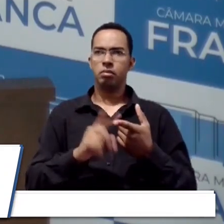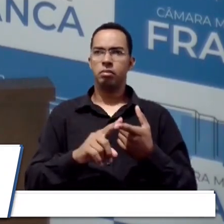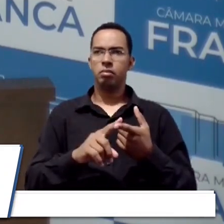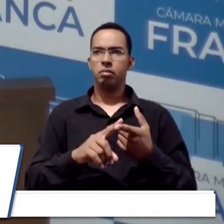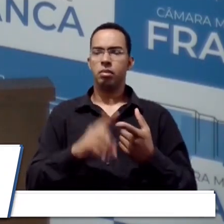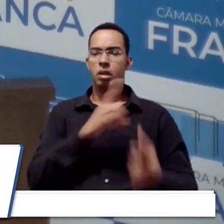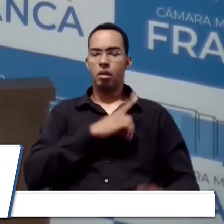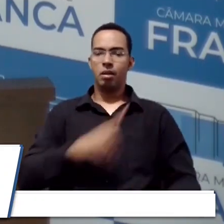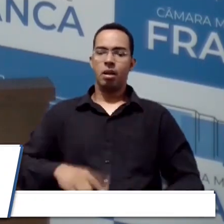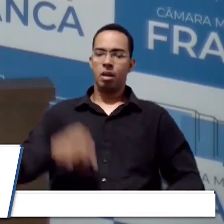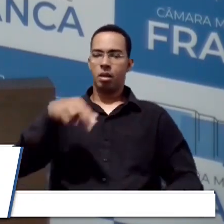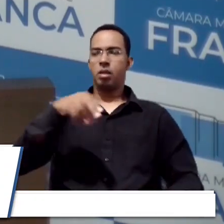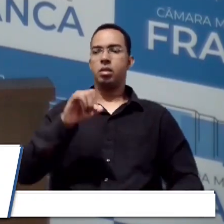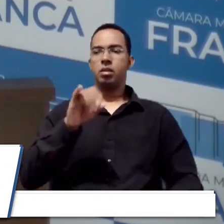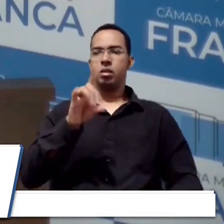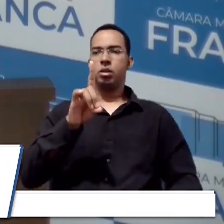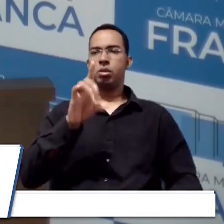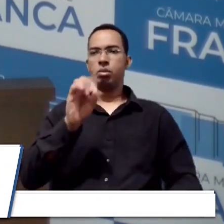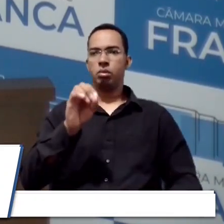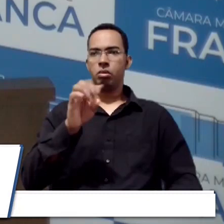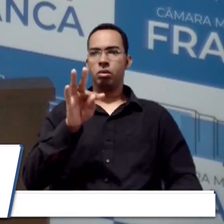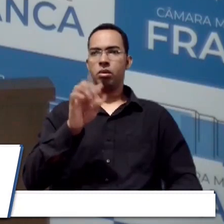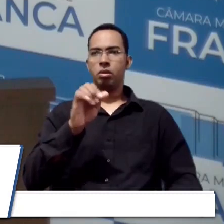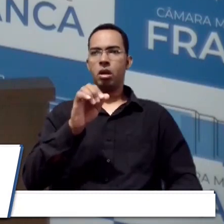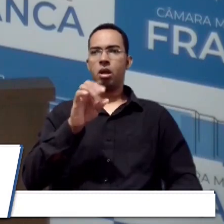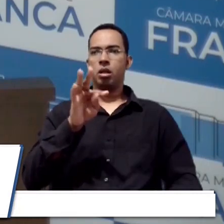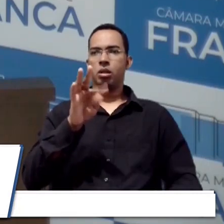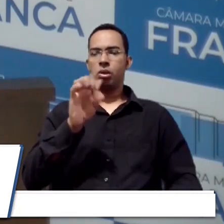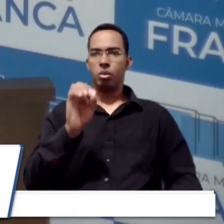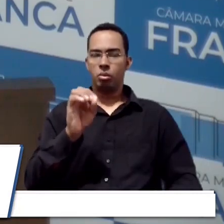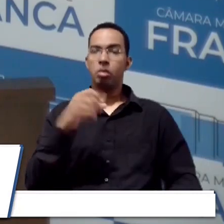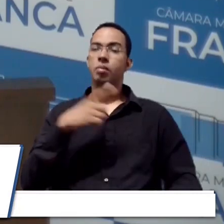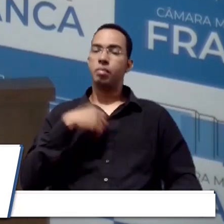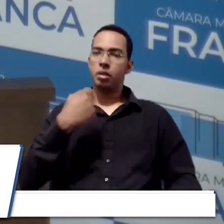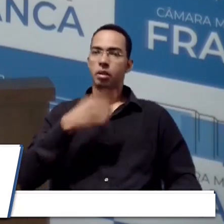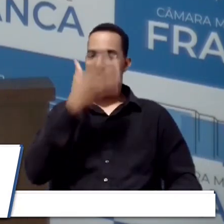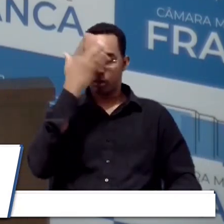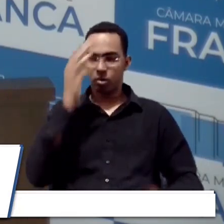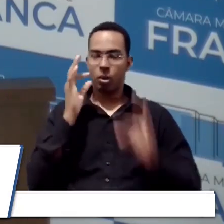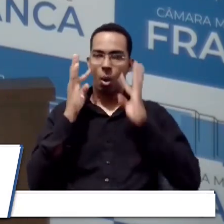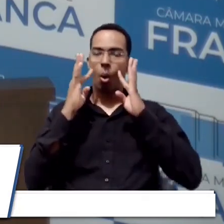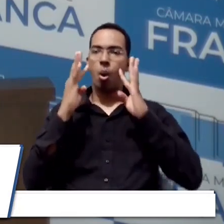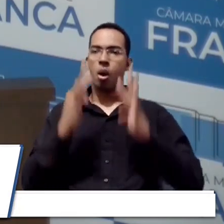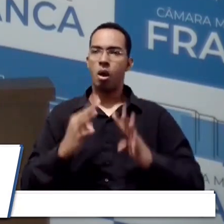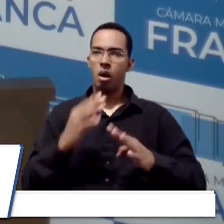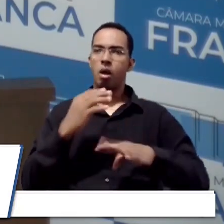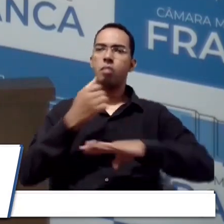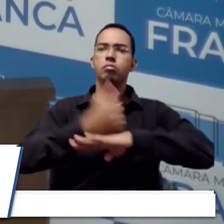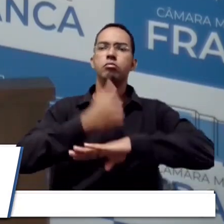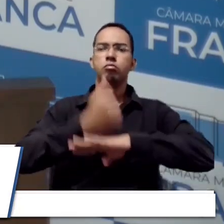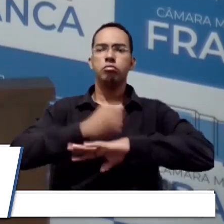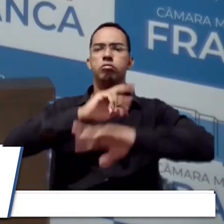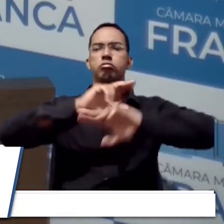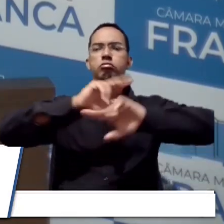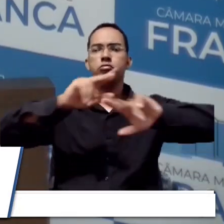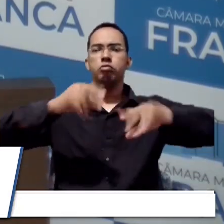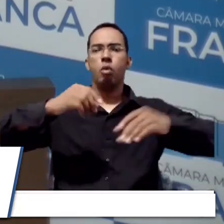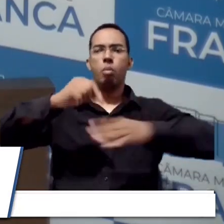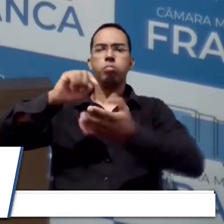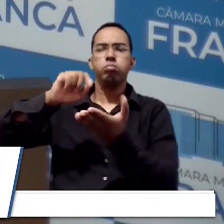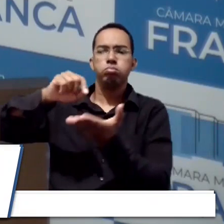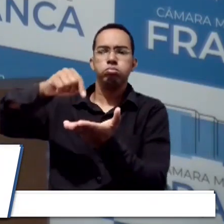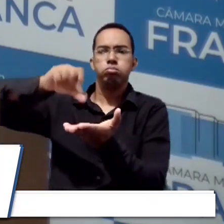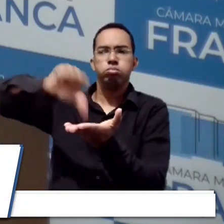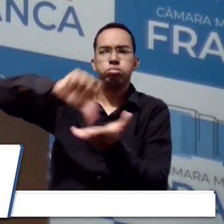Tato. Agora, ó, velho, tem que ter gente de olho. Franca tem vários pontos que precisa de uma